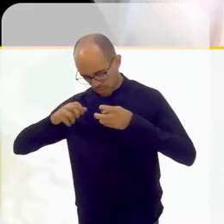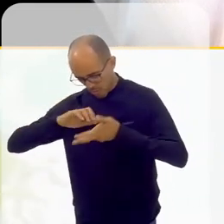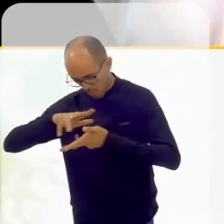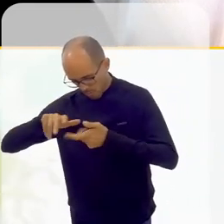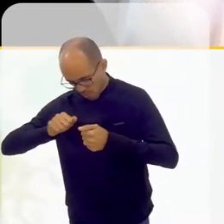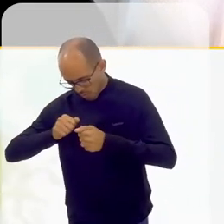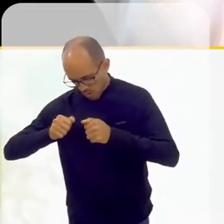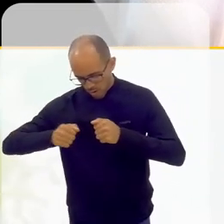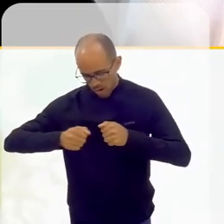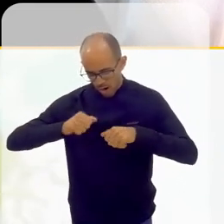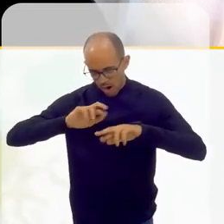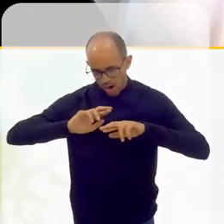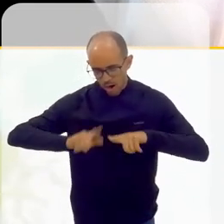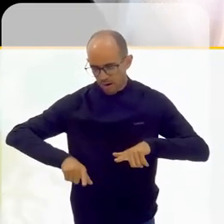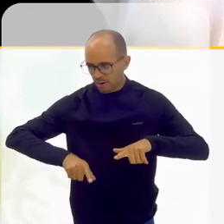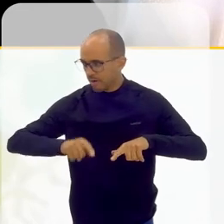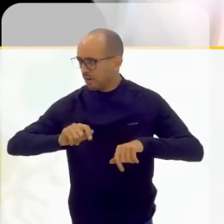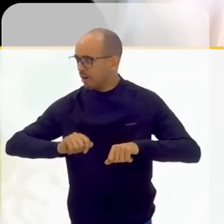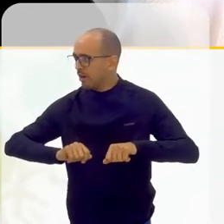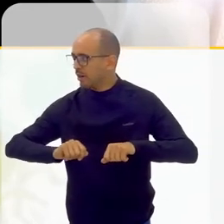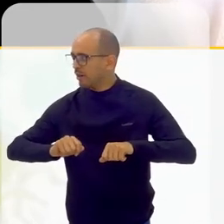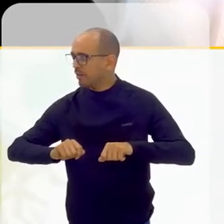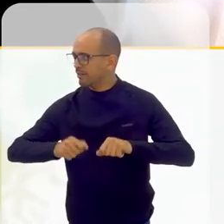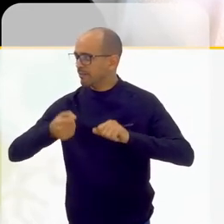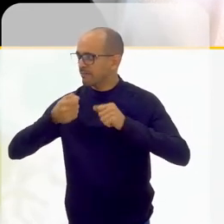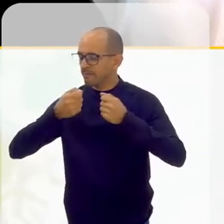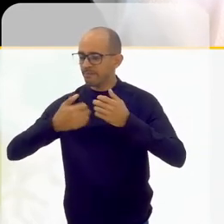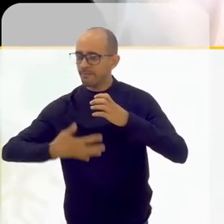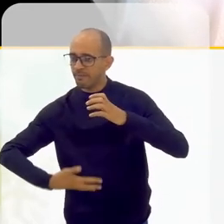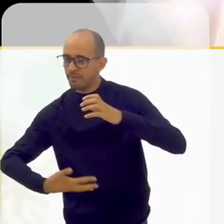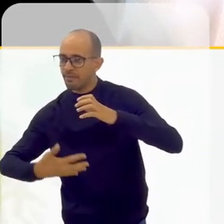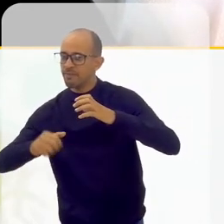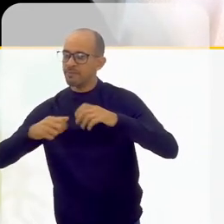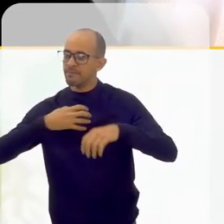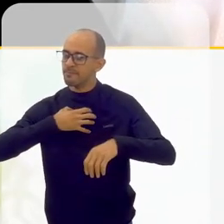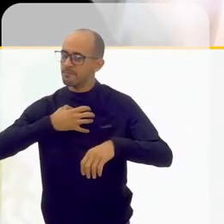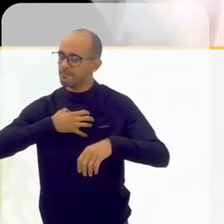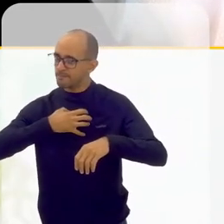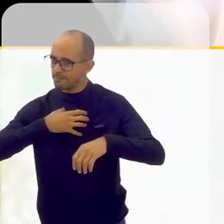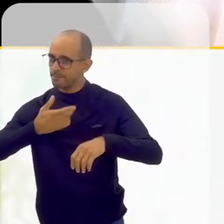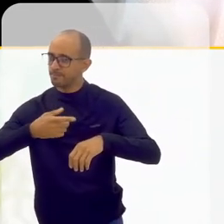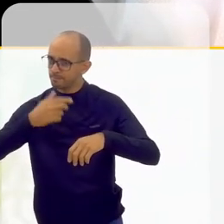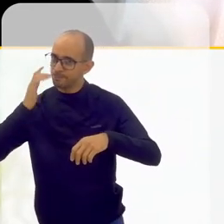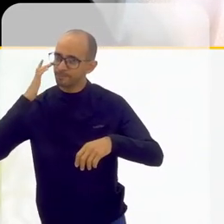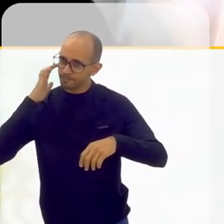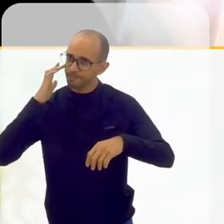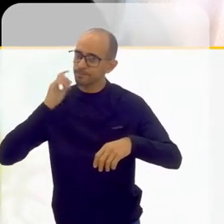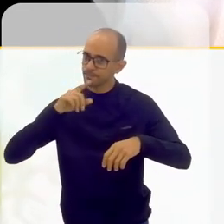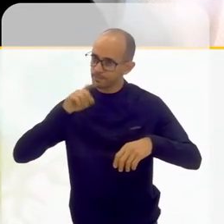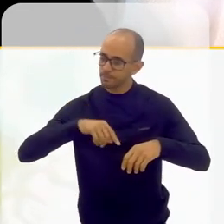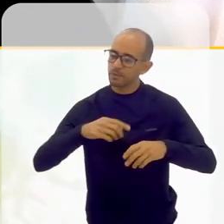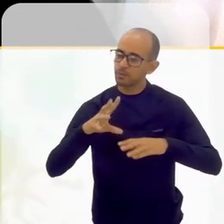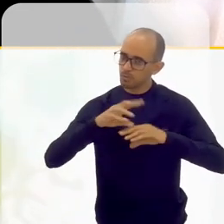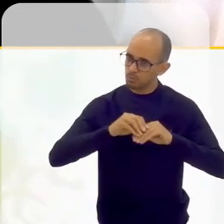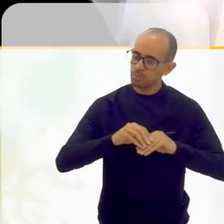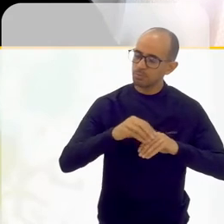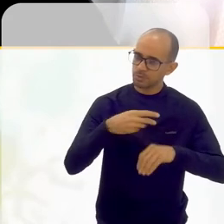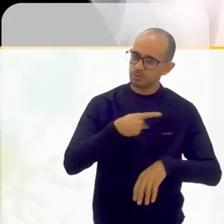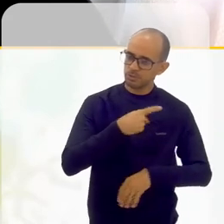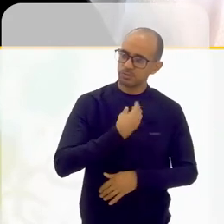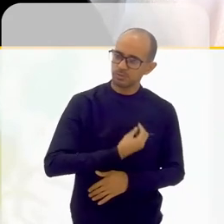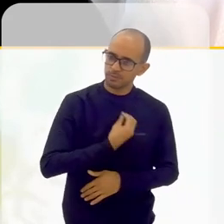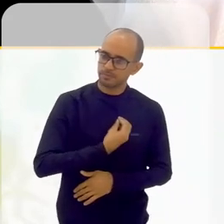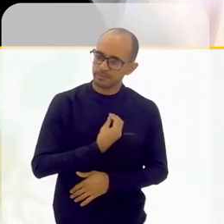uma forma mais detalhada em alguns momentos, de uma forma mais sensível, eu acho que deve ter te acrescentado muito.